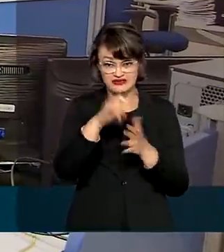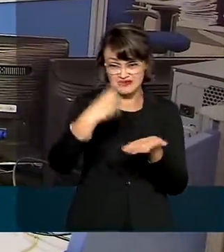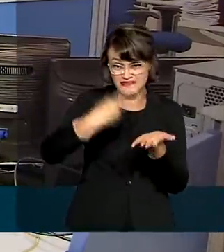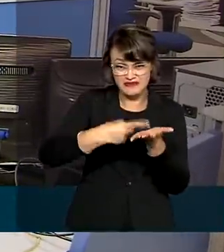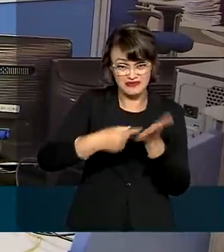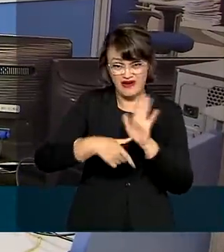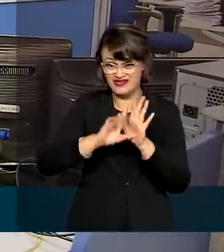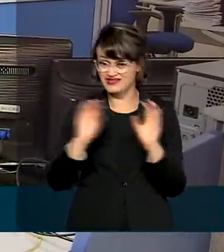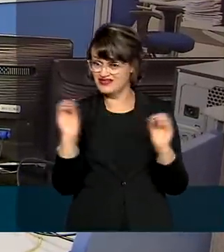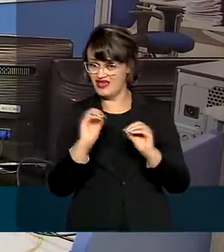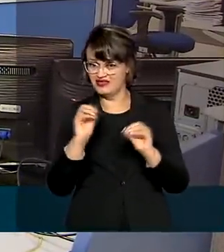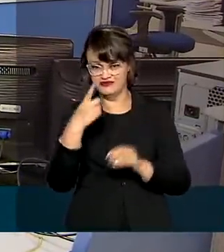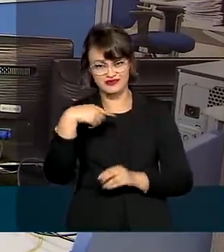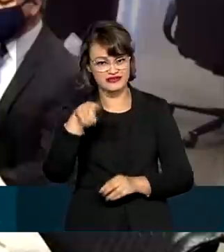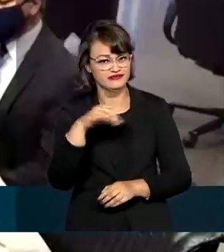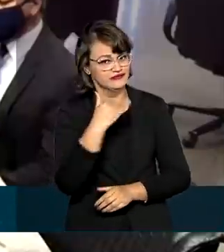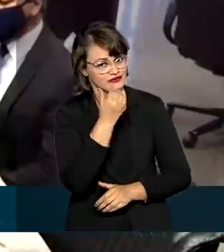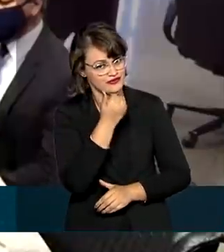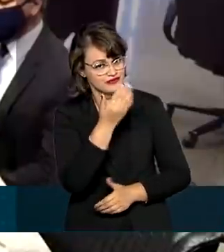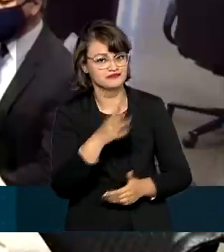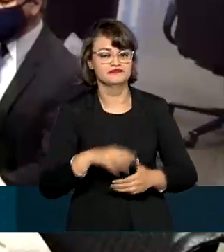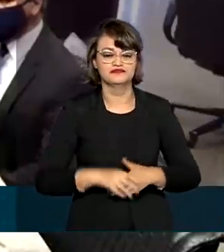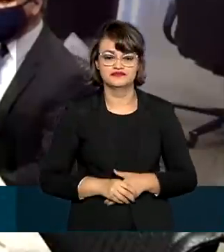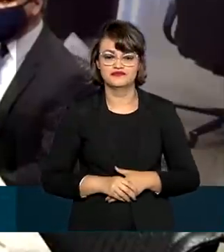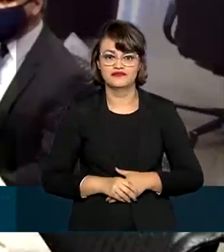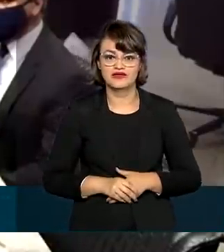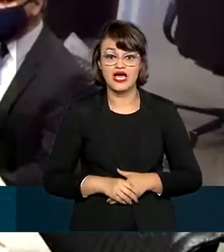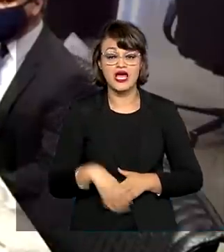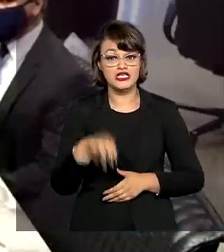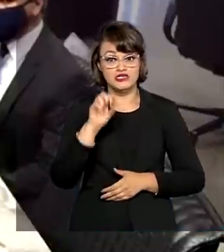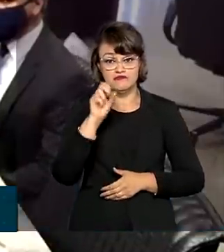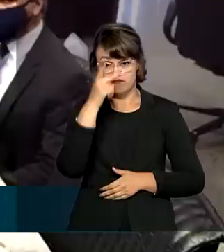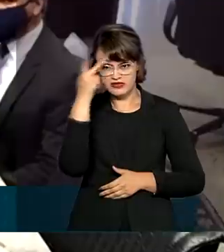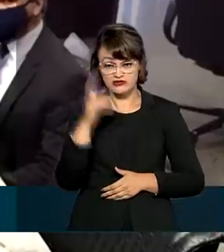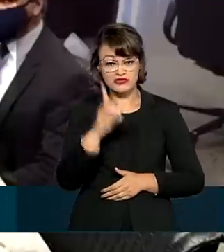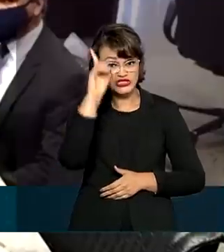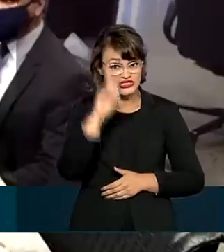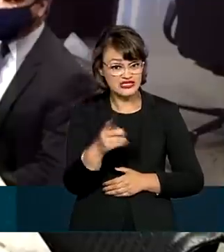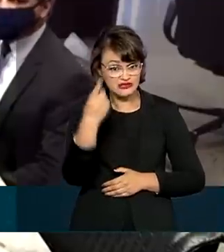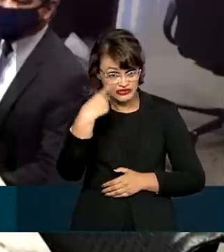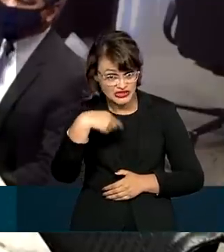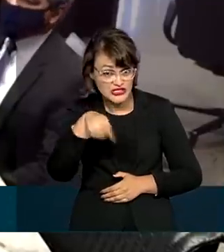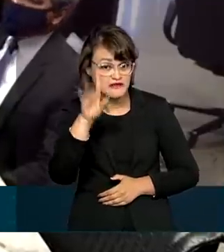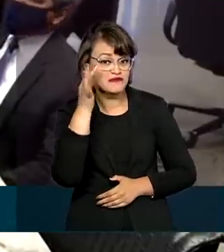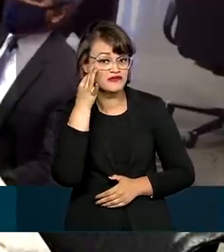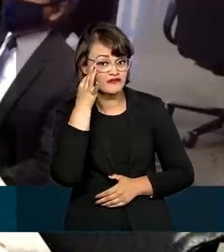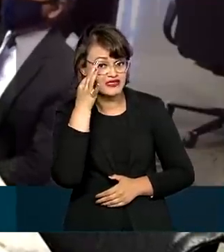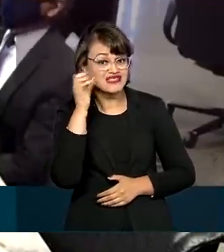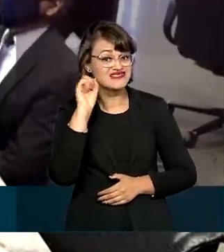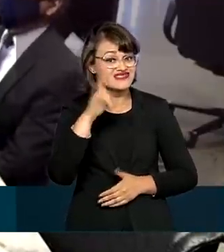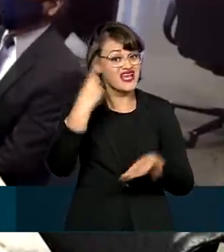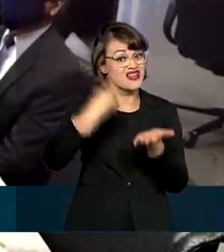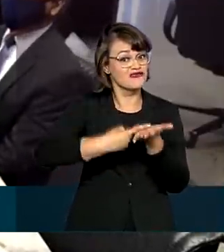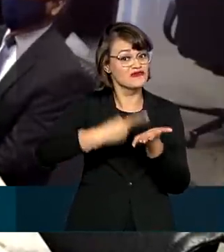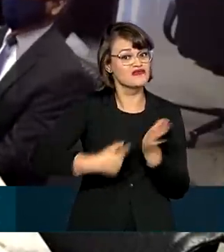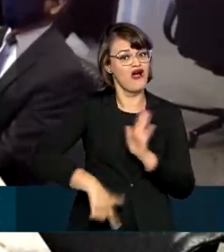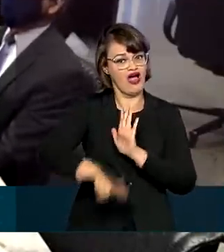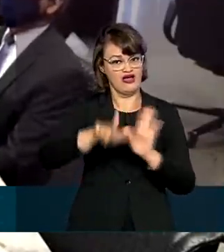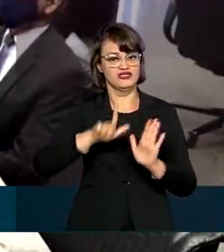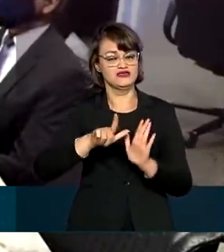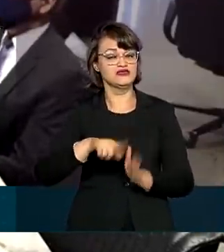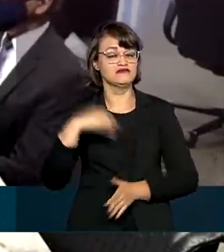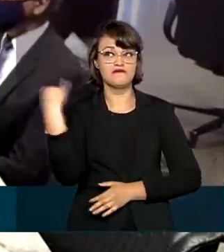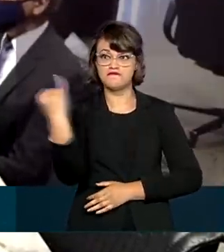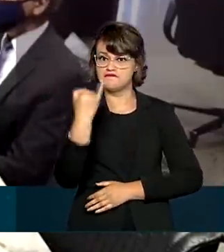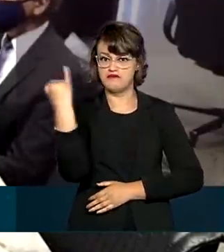marcado não será atendido. Somente adentrarão as agências, as pessoas com o agendamento. Isso é